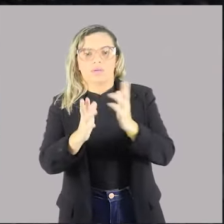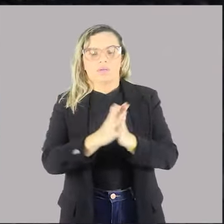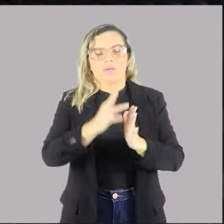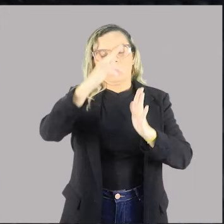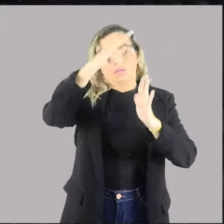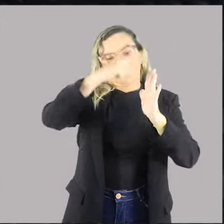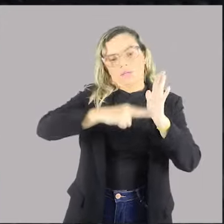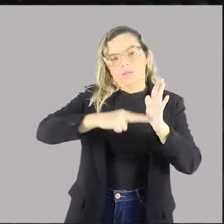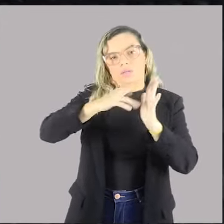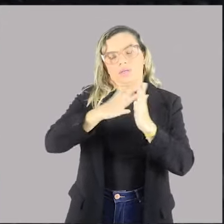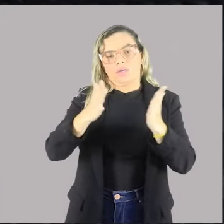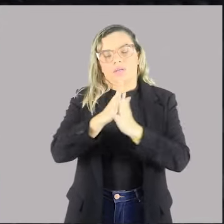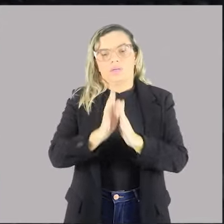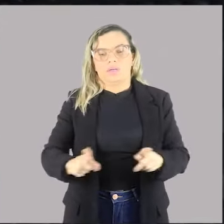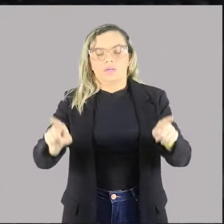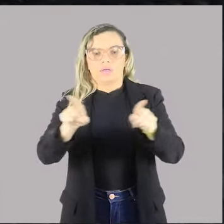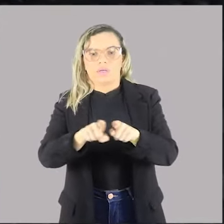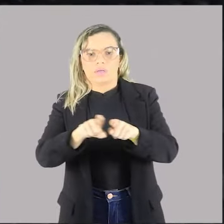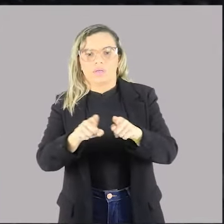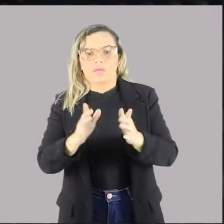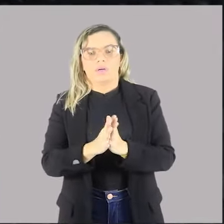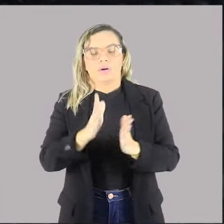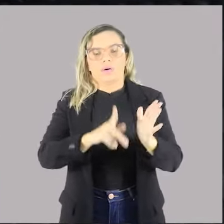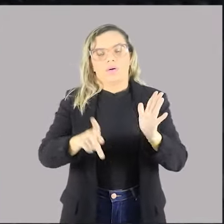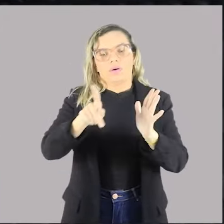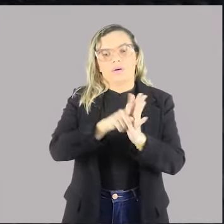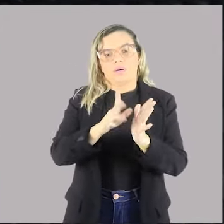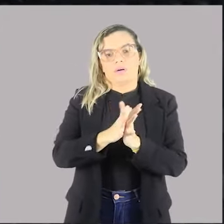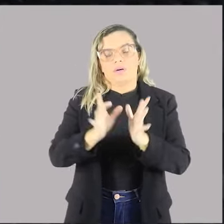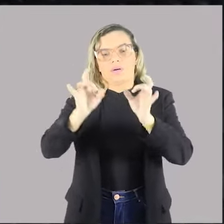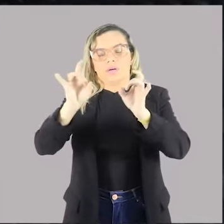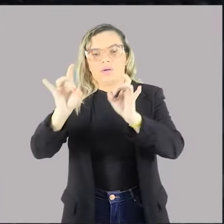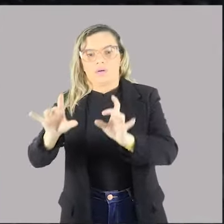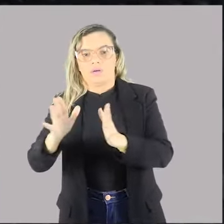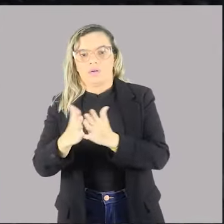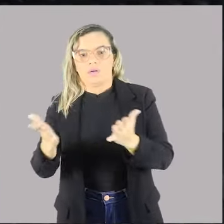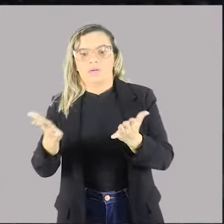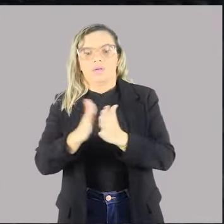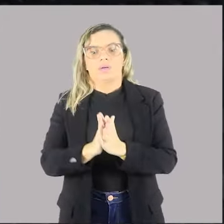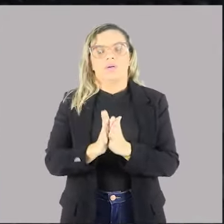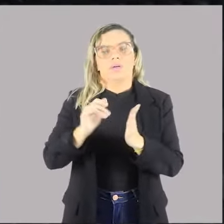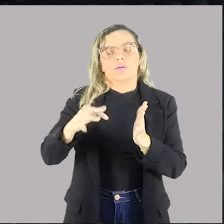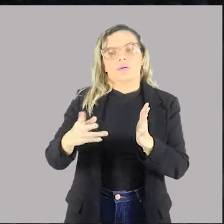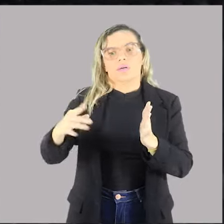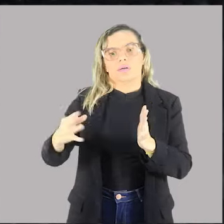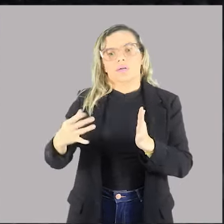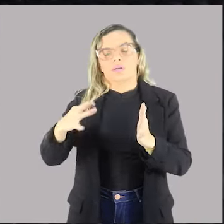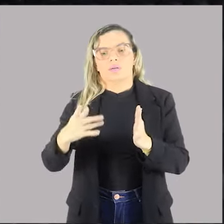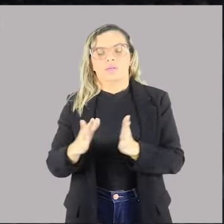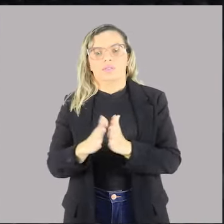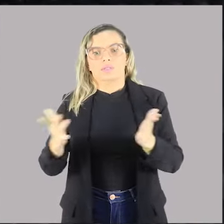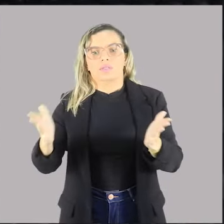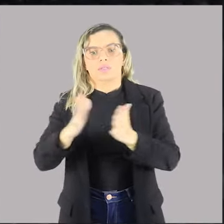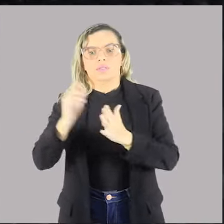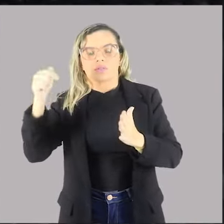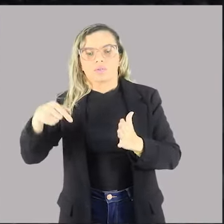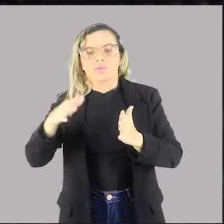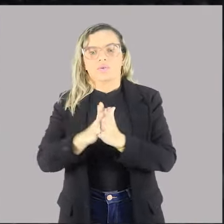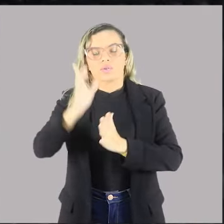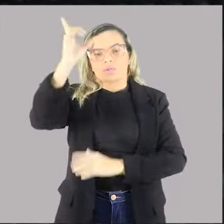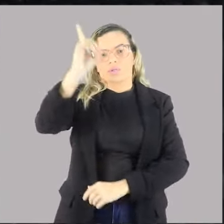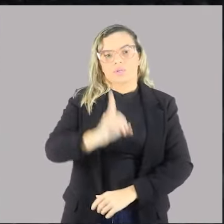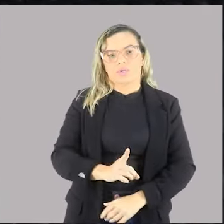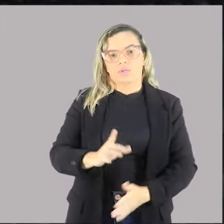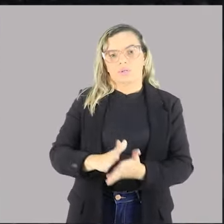normativas que também cabem aos particulares, ou seja, as impossibilidades ou mesmo os direitos delimitados